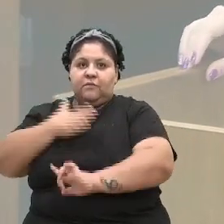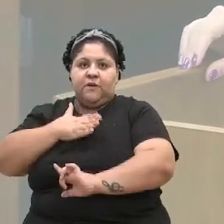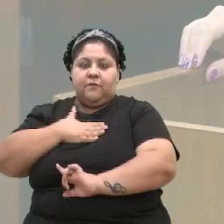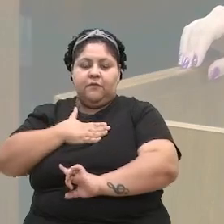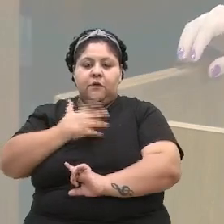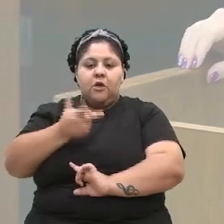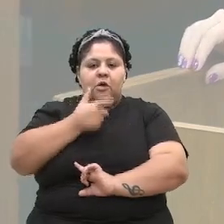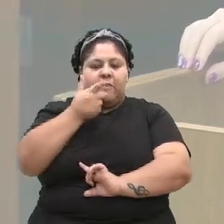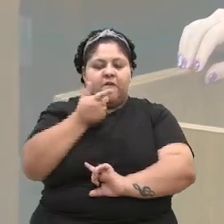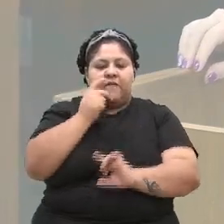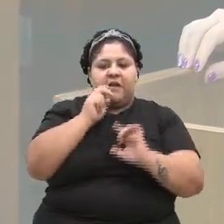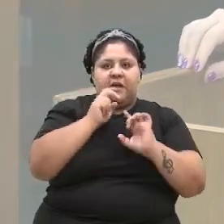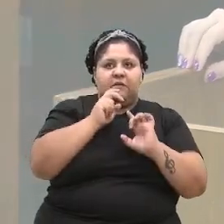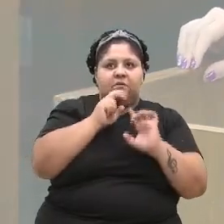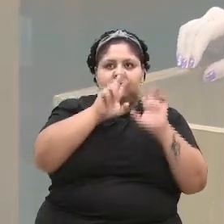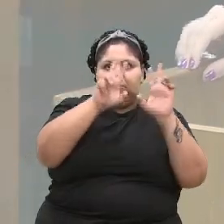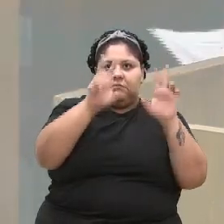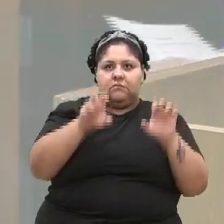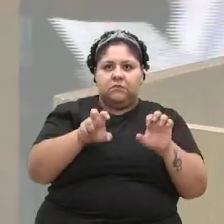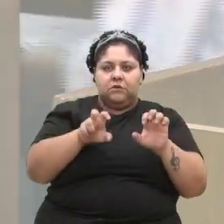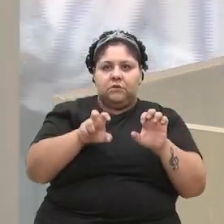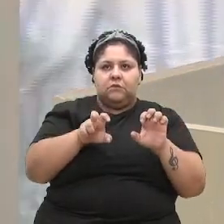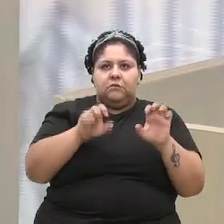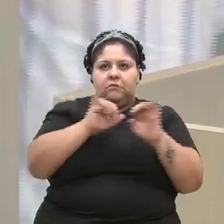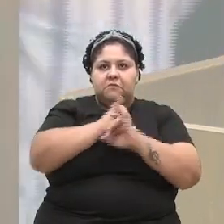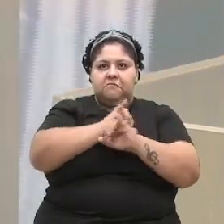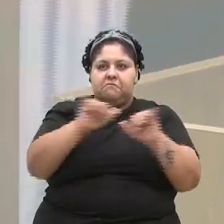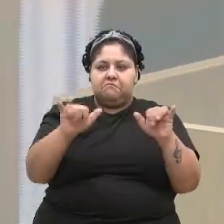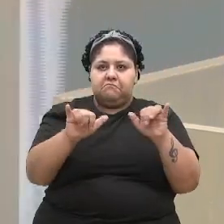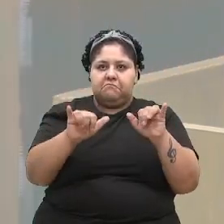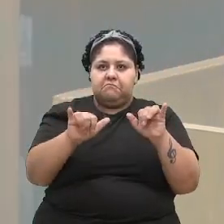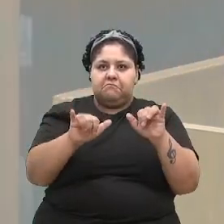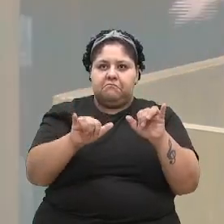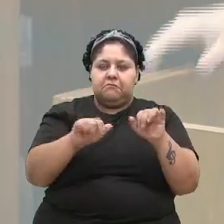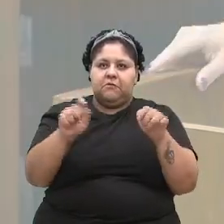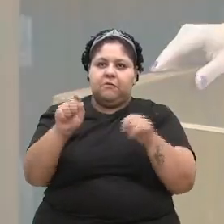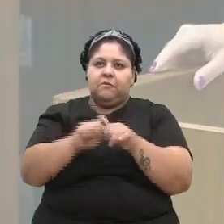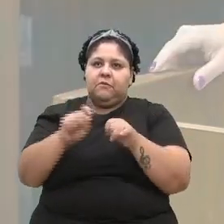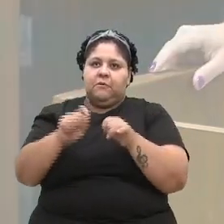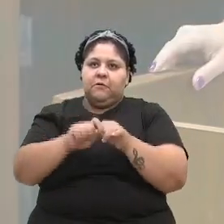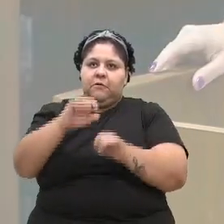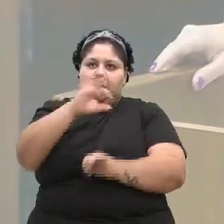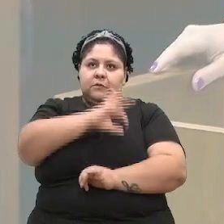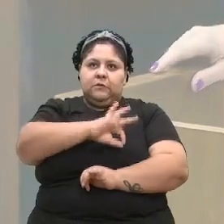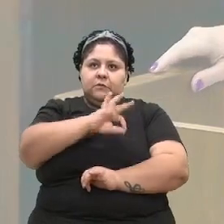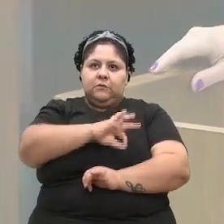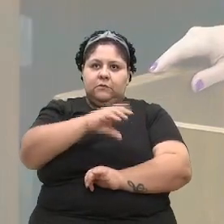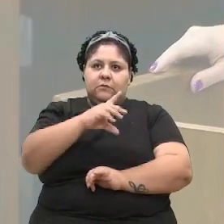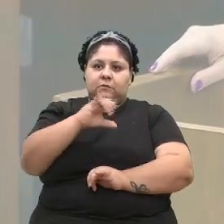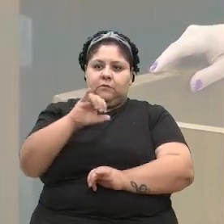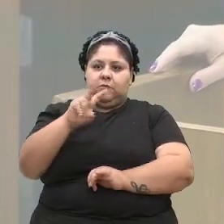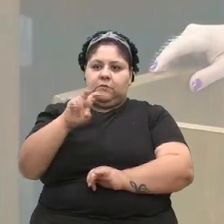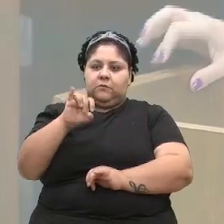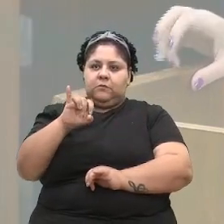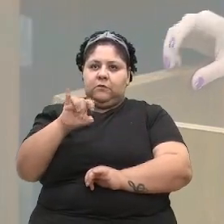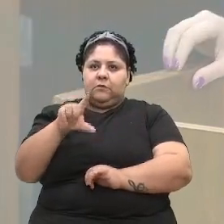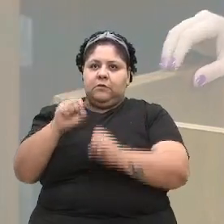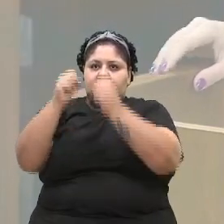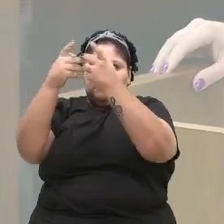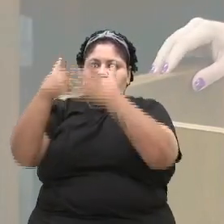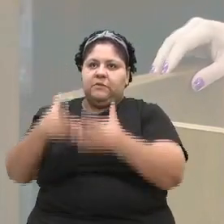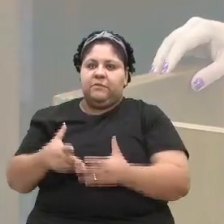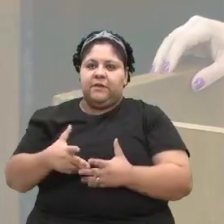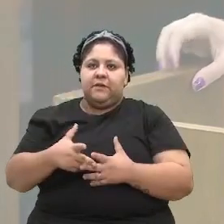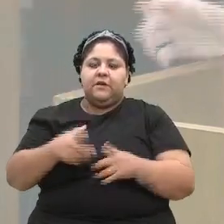que foi feito e apresentado pela Polícia Civil, que traz o mapa do feminicídio em 2023,